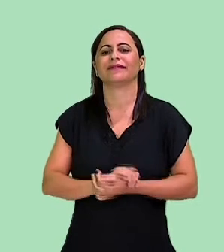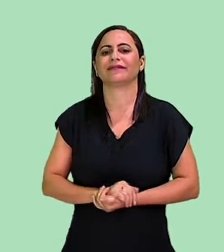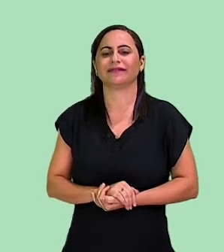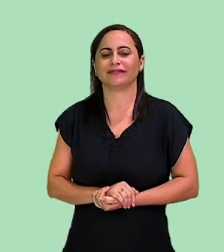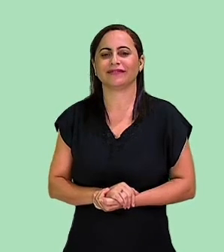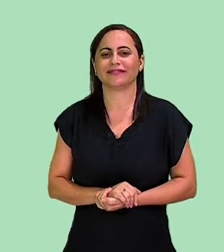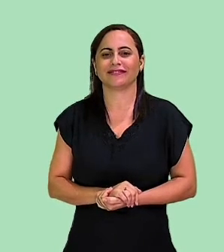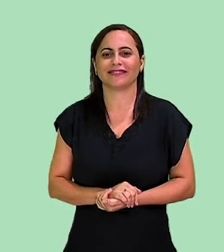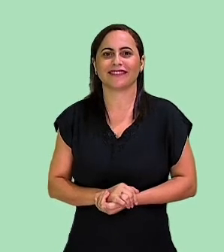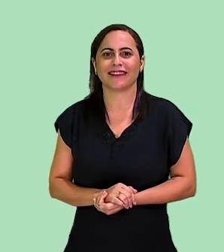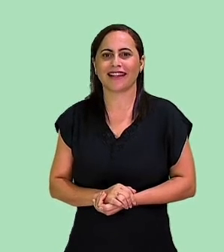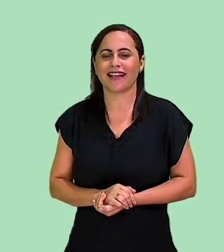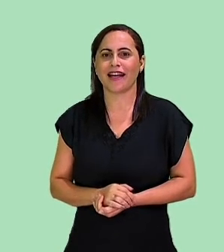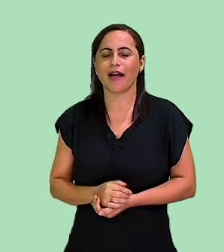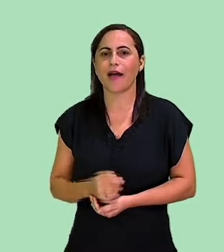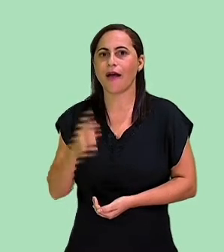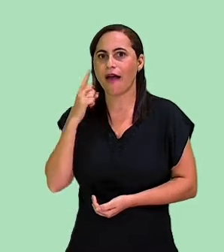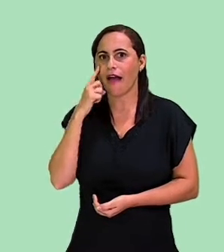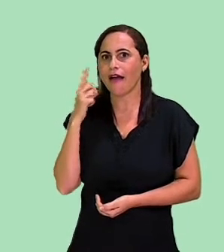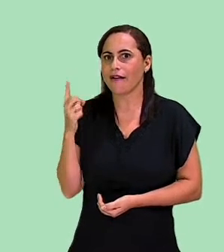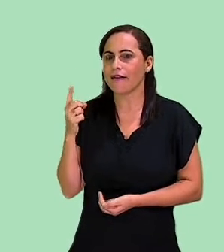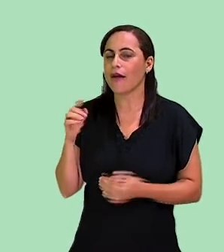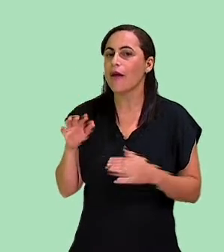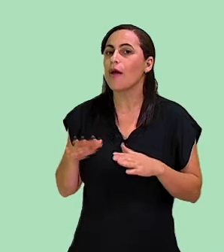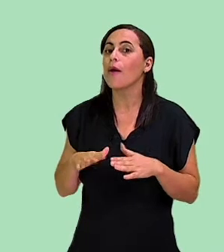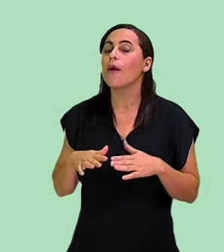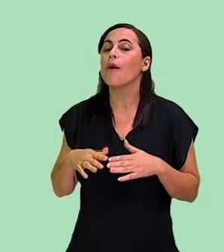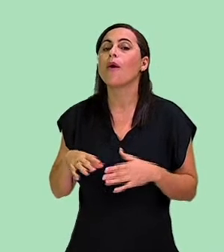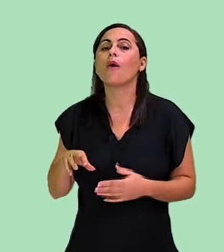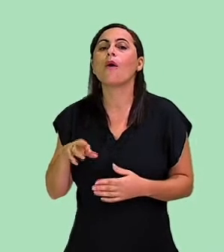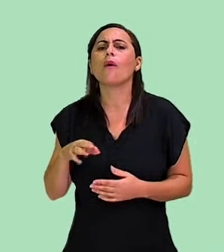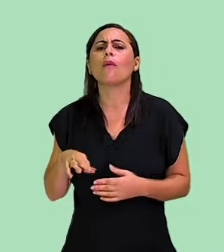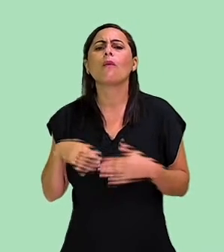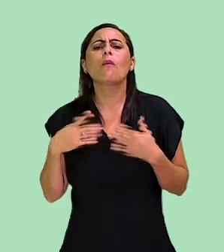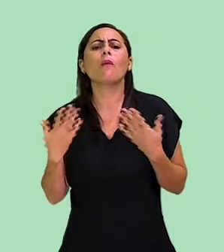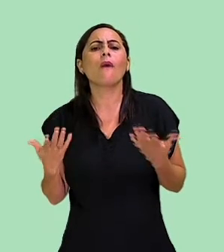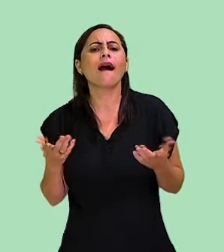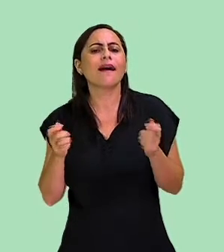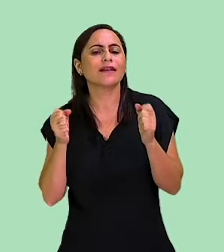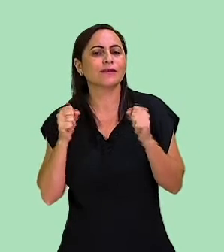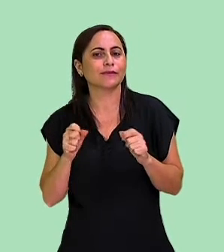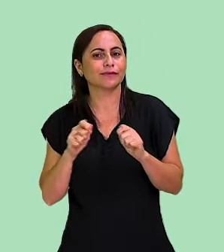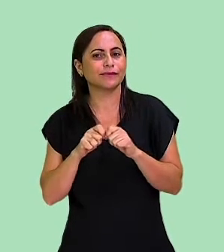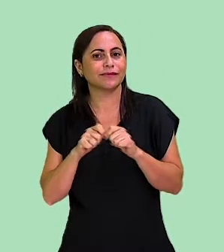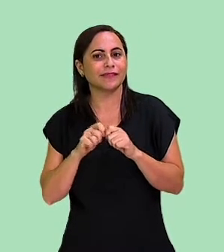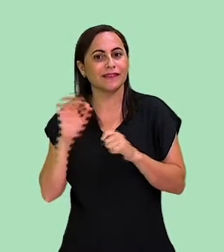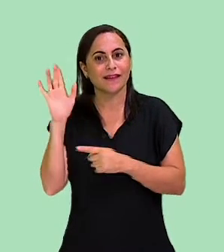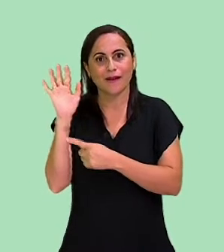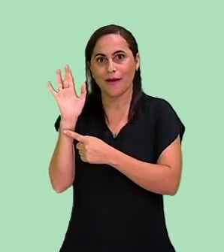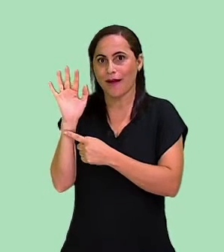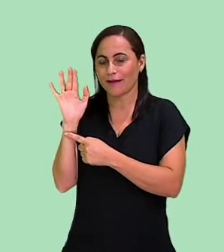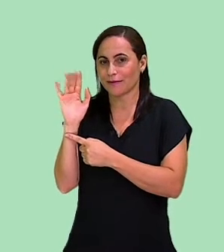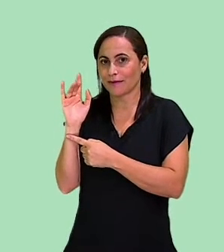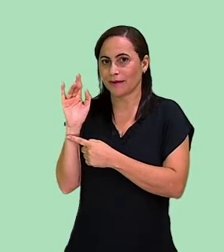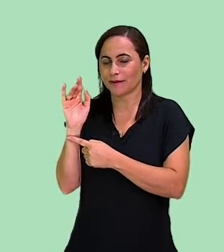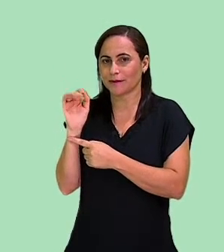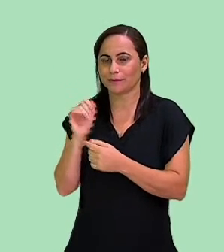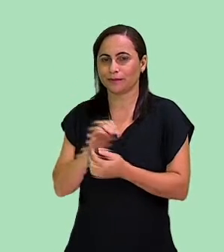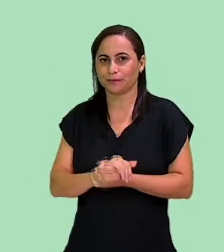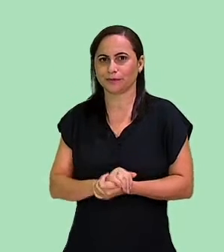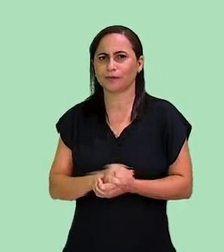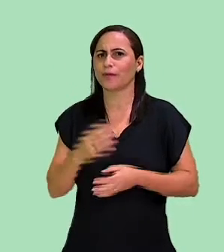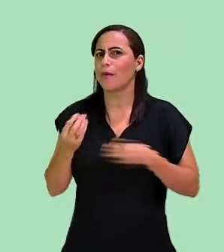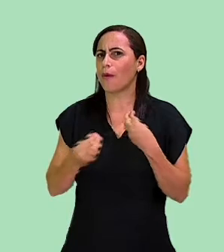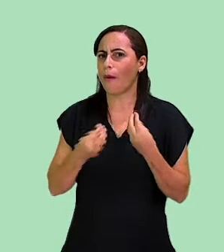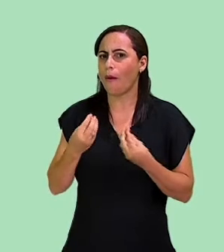Vamos ver quais sons podemos fazer com as nossas mãos. Bater as mãos com as duas